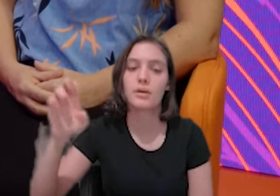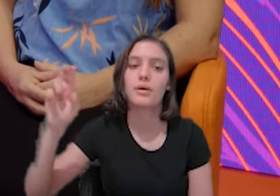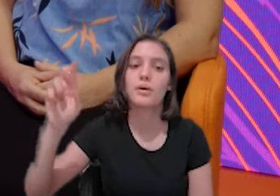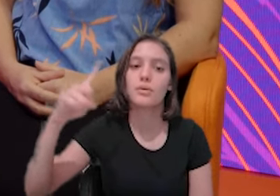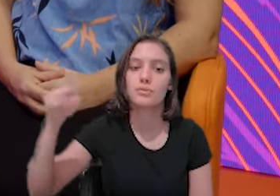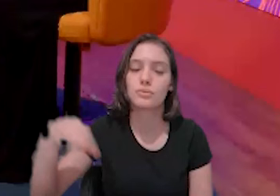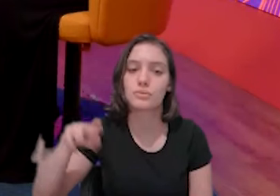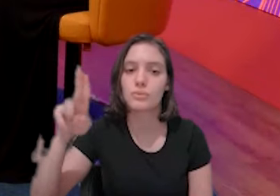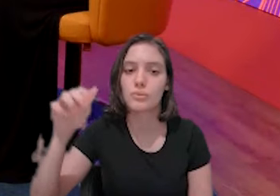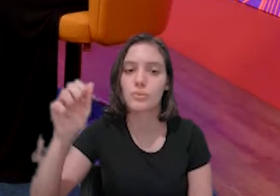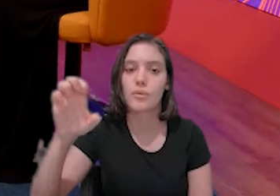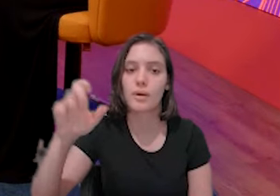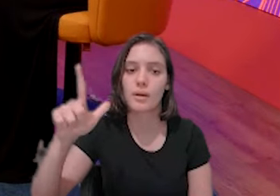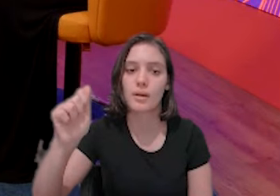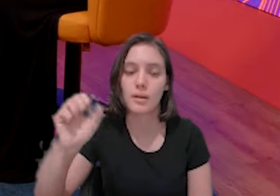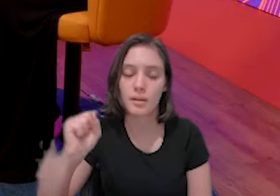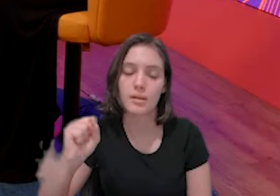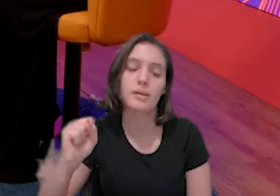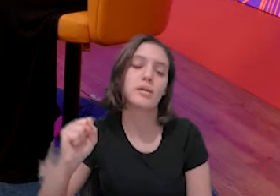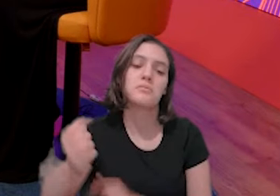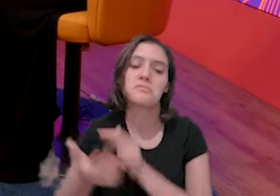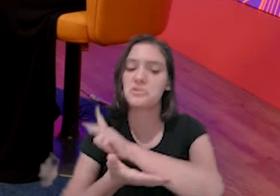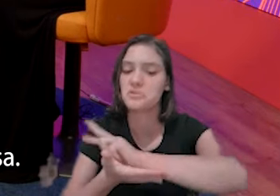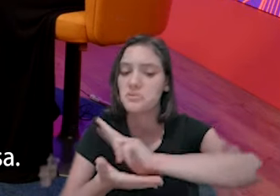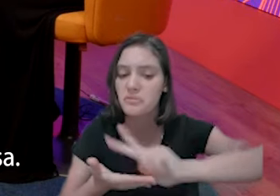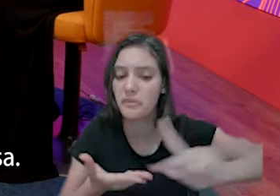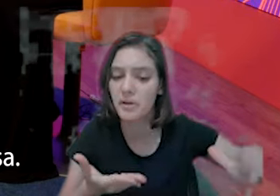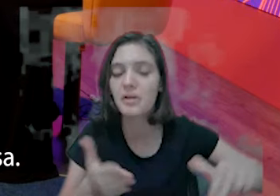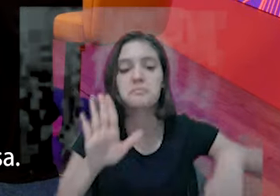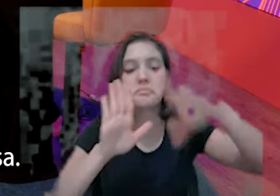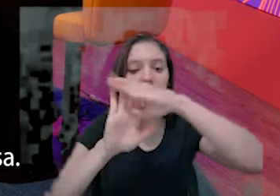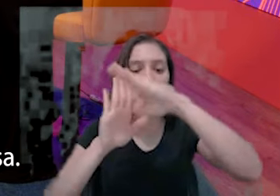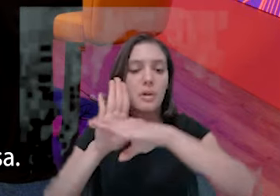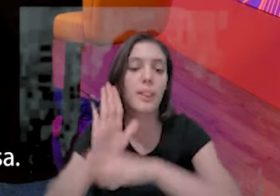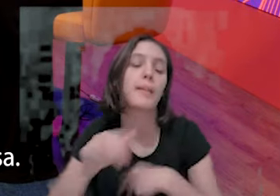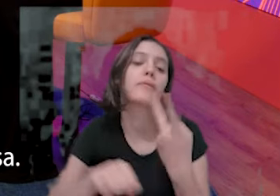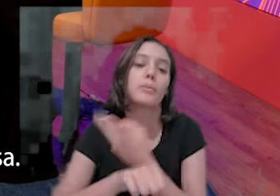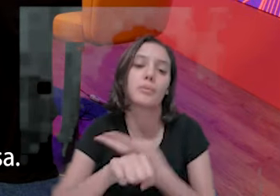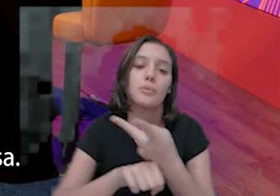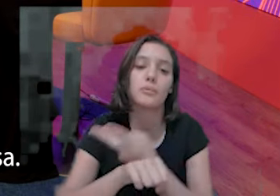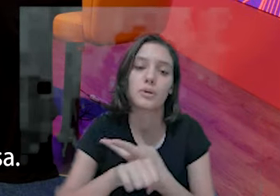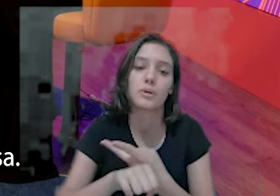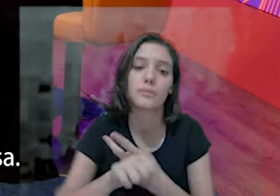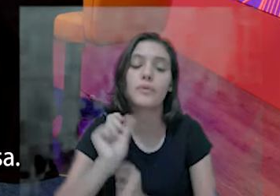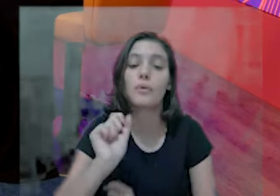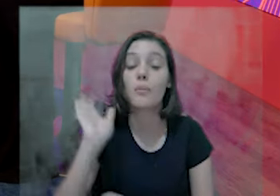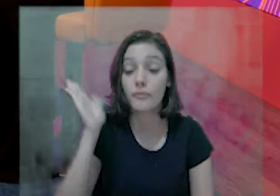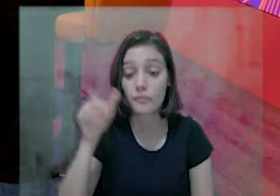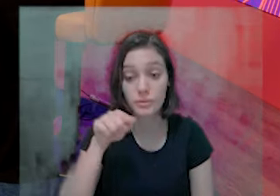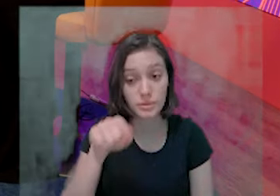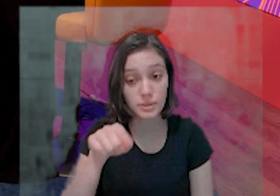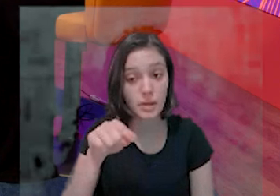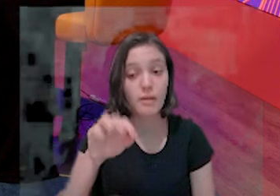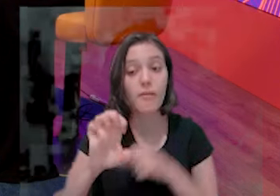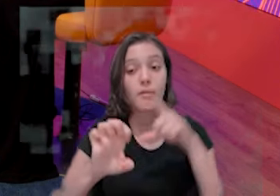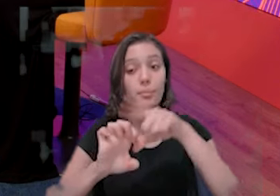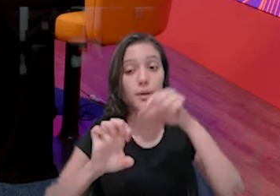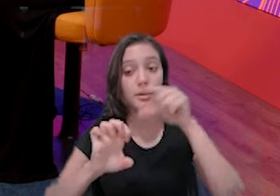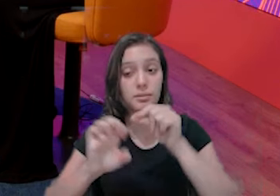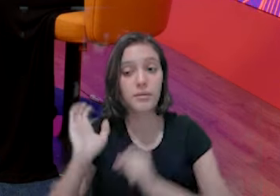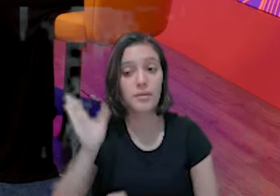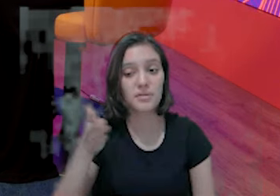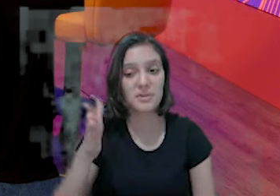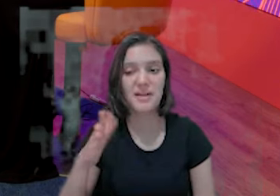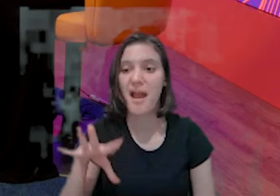procurando. E como você já é empresária, né, adorei saber, você já tem a sua empresa, o que que